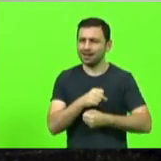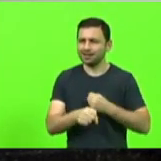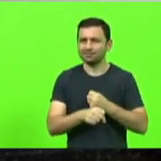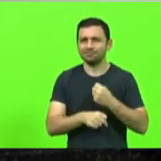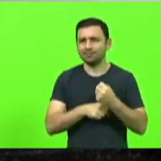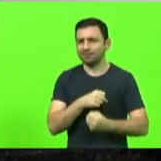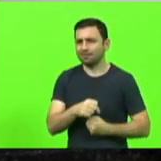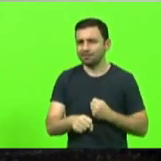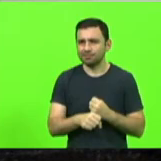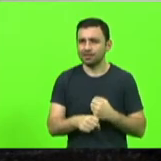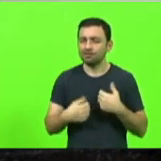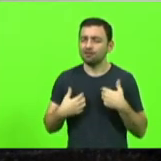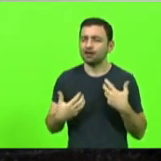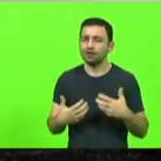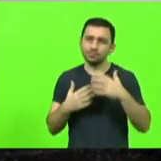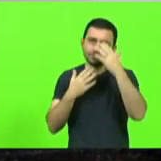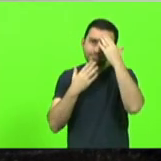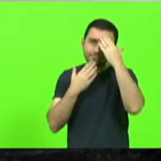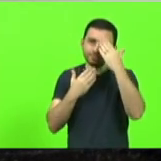quero agradecer...